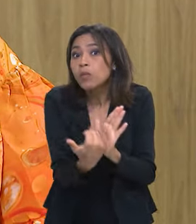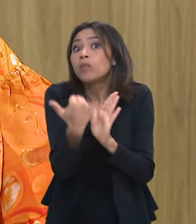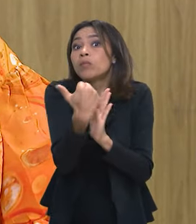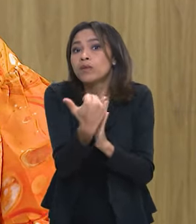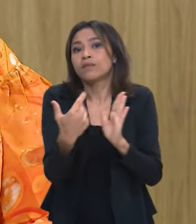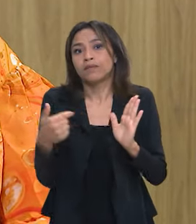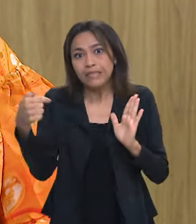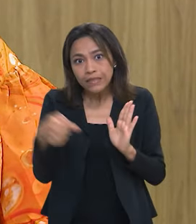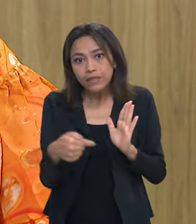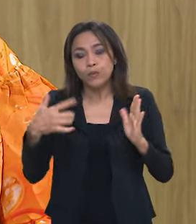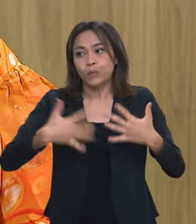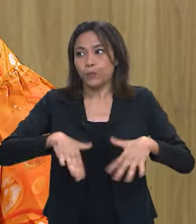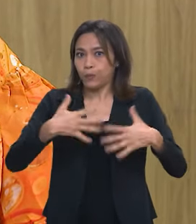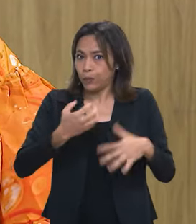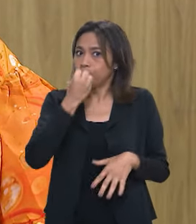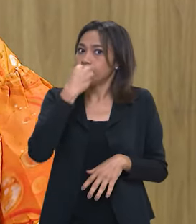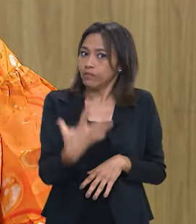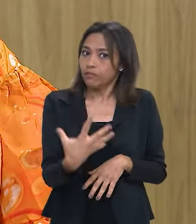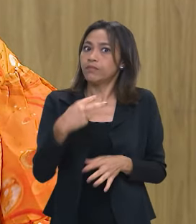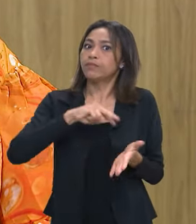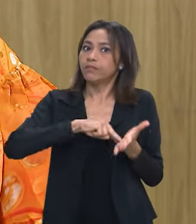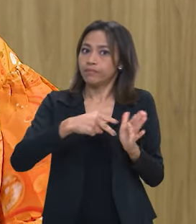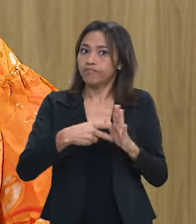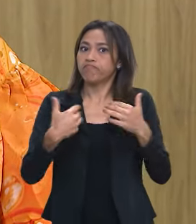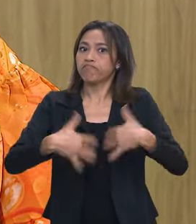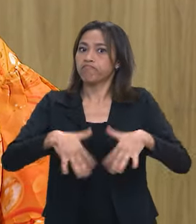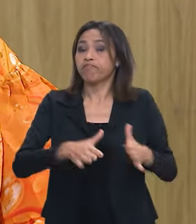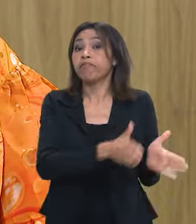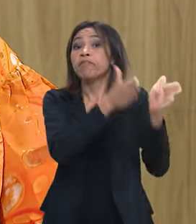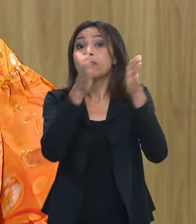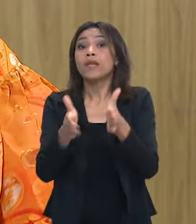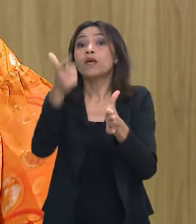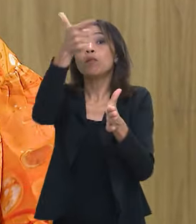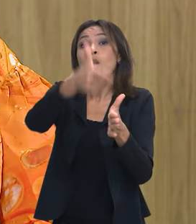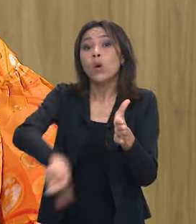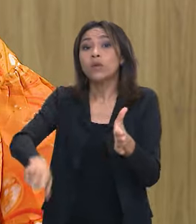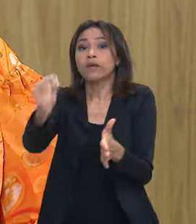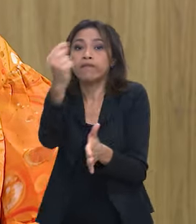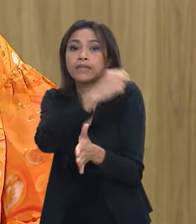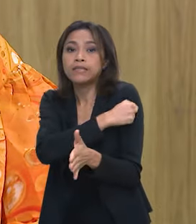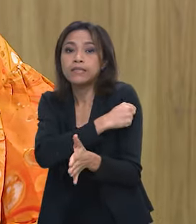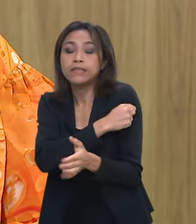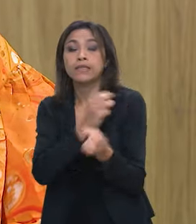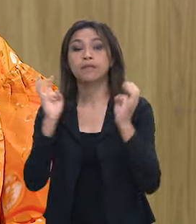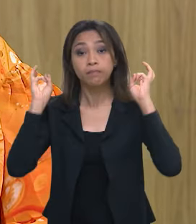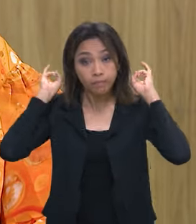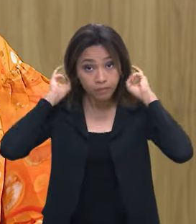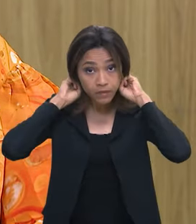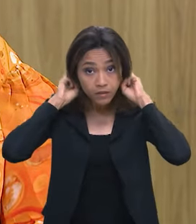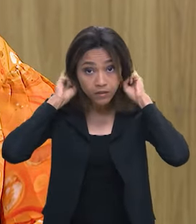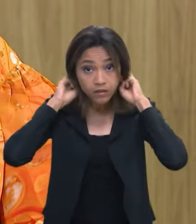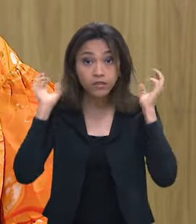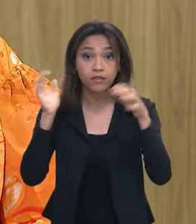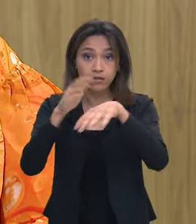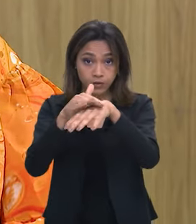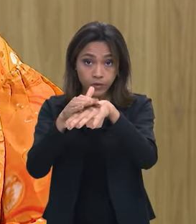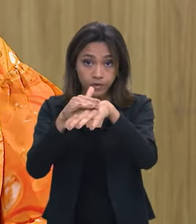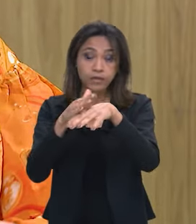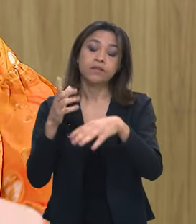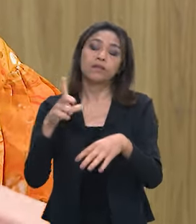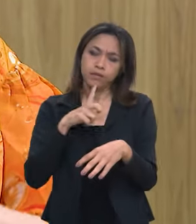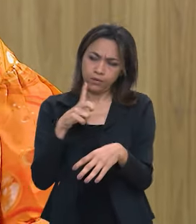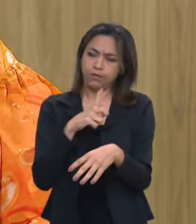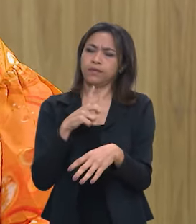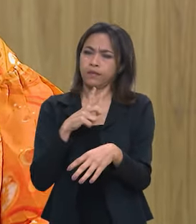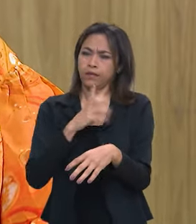o que é um dado significativo. e a vacina para meningite, que é uma vacina